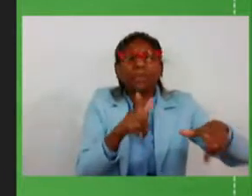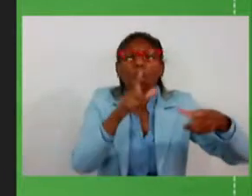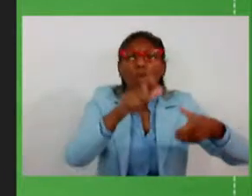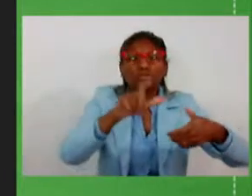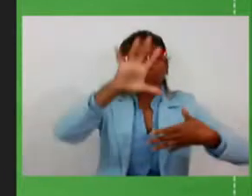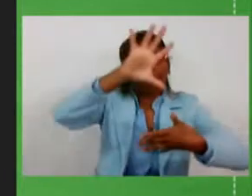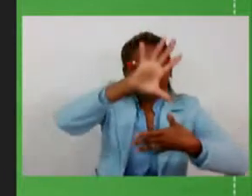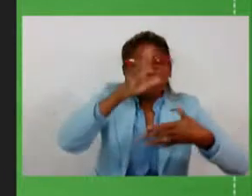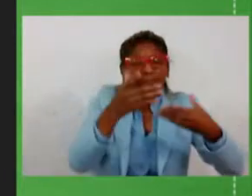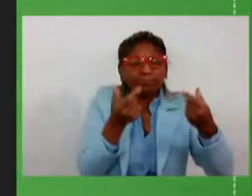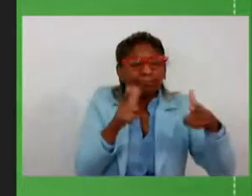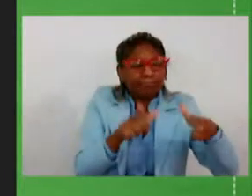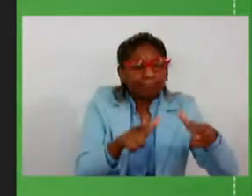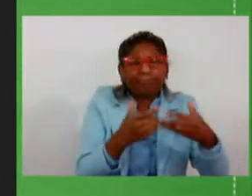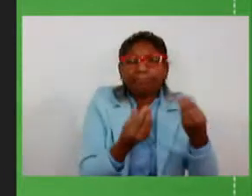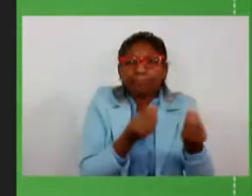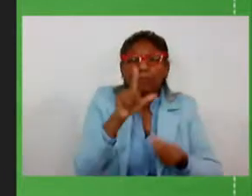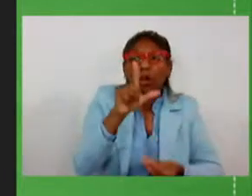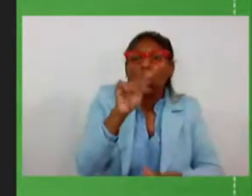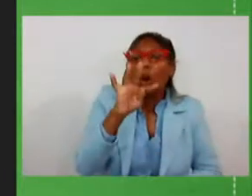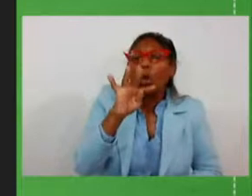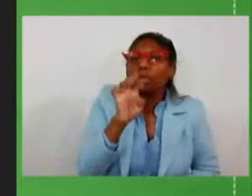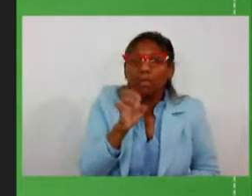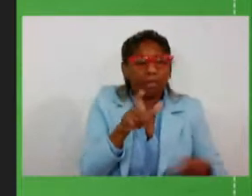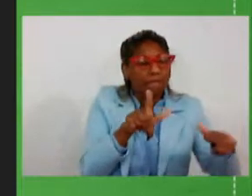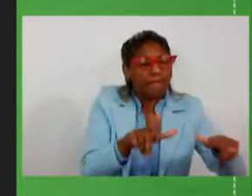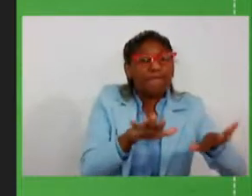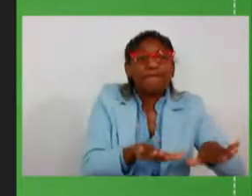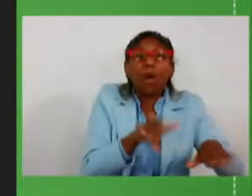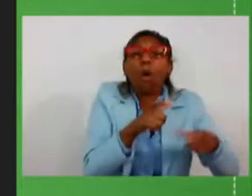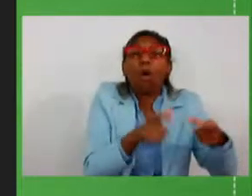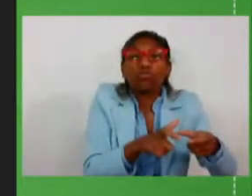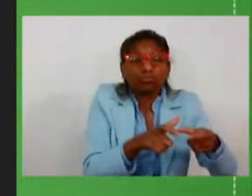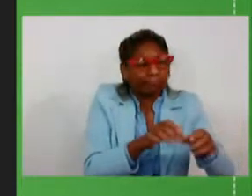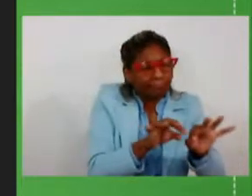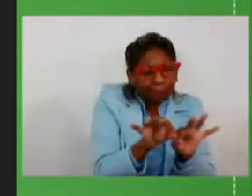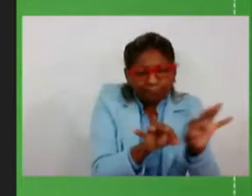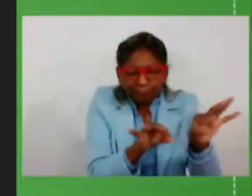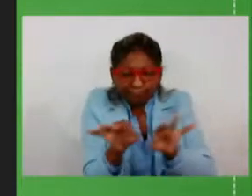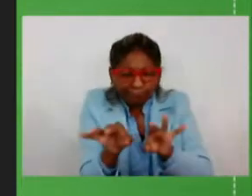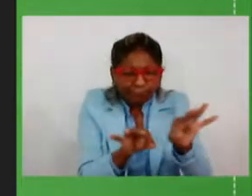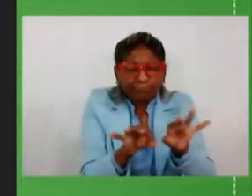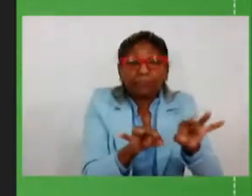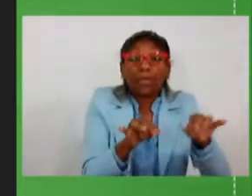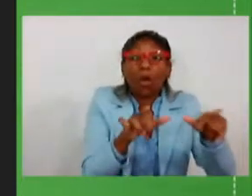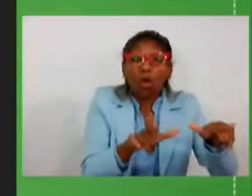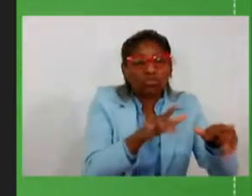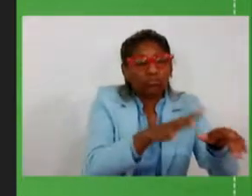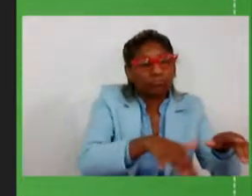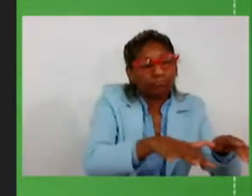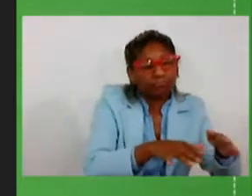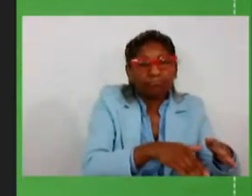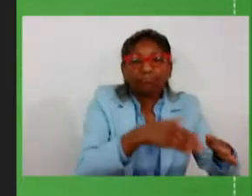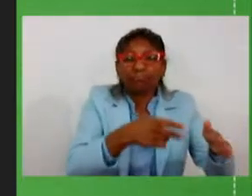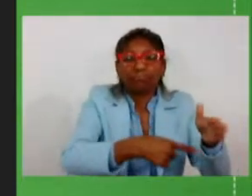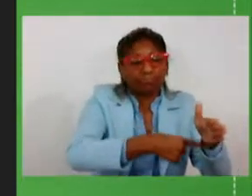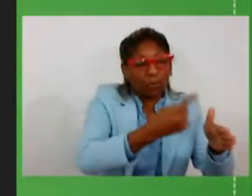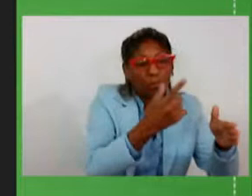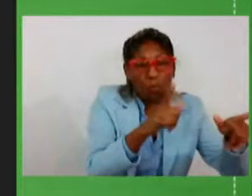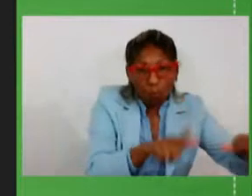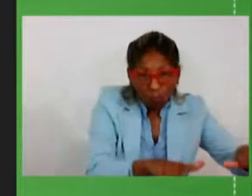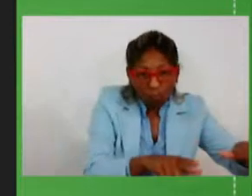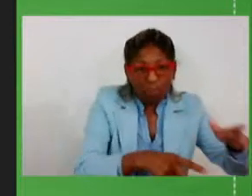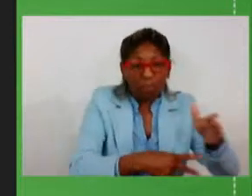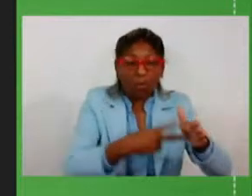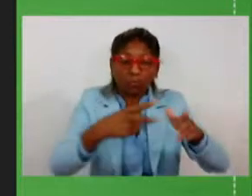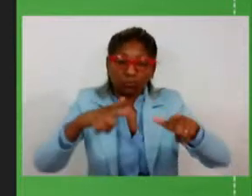concessão comum, ou seja, a gente tem que analisar, evidentemente, onde que há o interesse privado a partir do